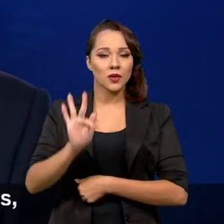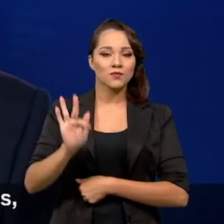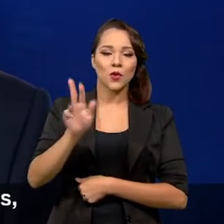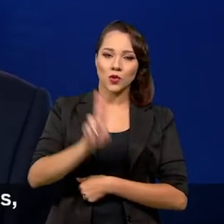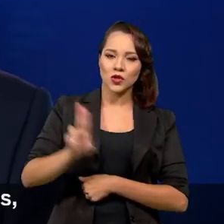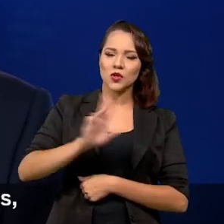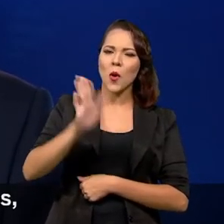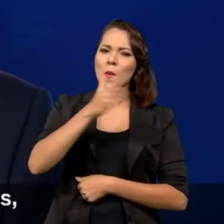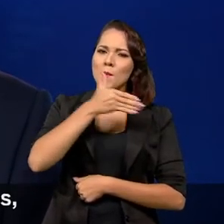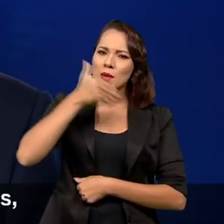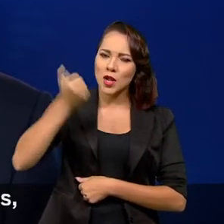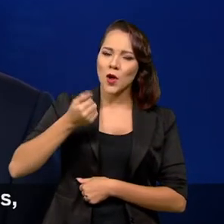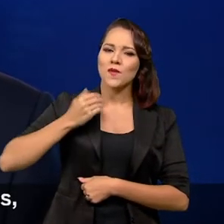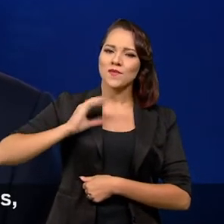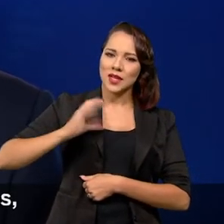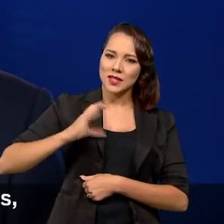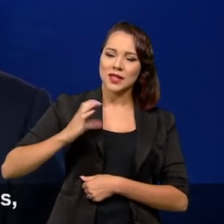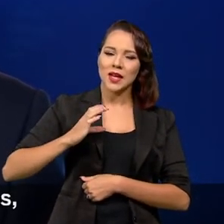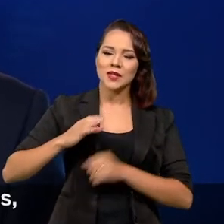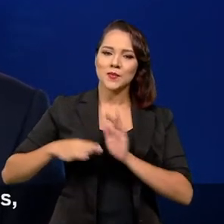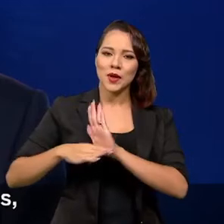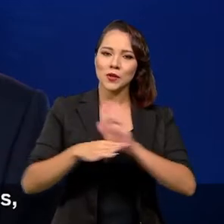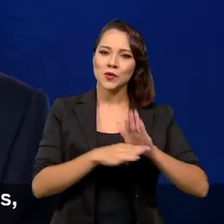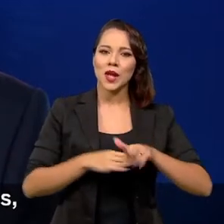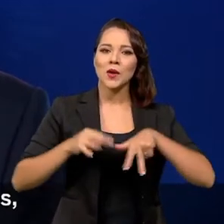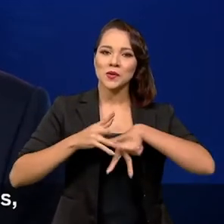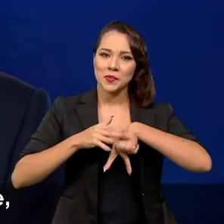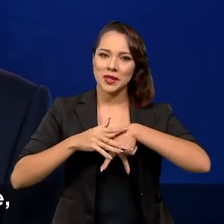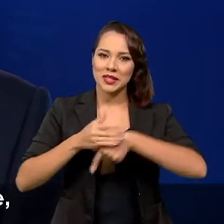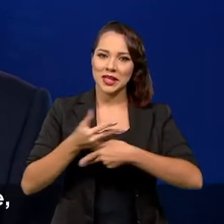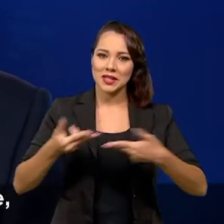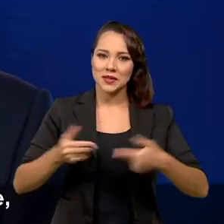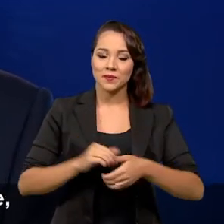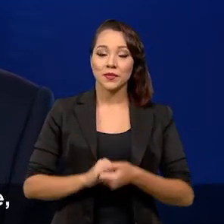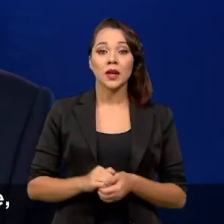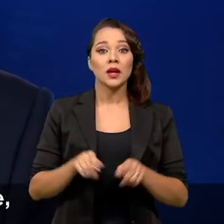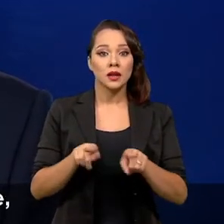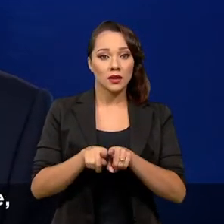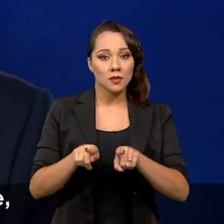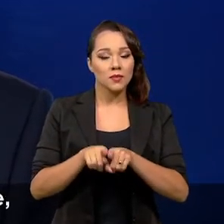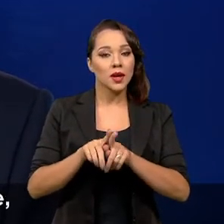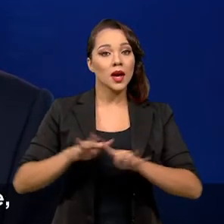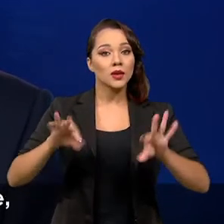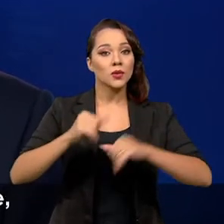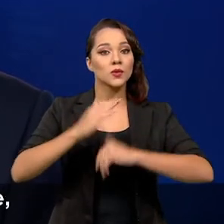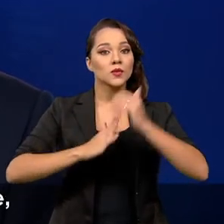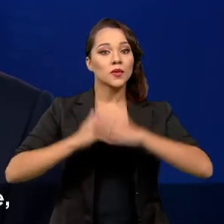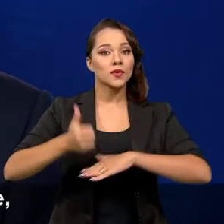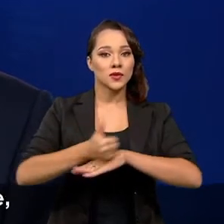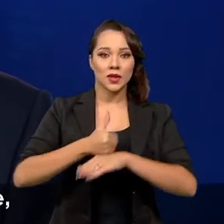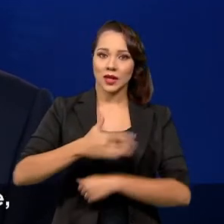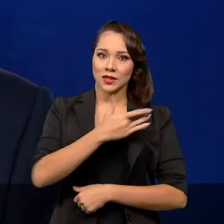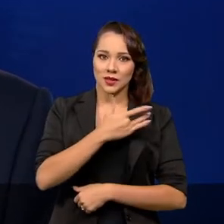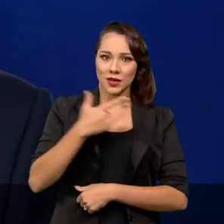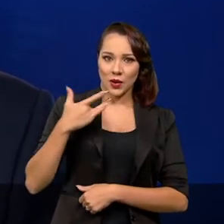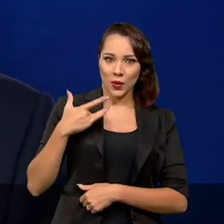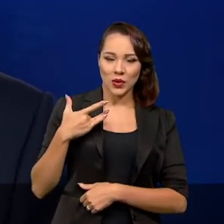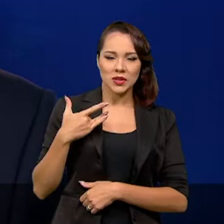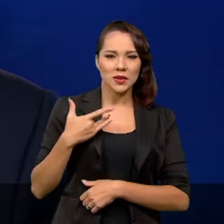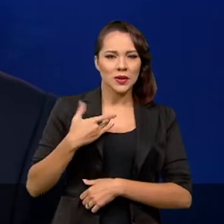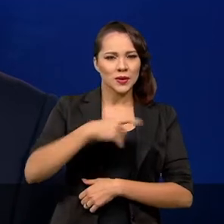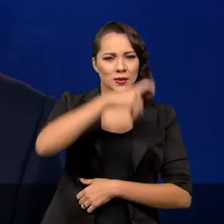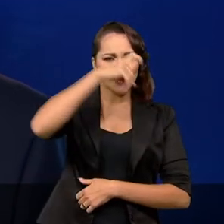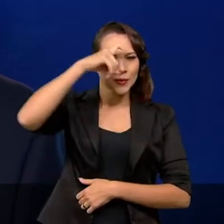utilizaram o melhor da ciência em favor dos pacientes, bem como a todos os profissionais da saúde que